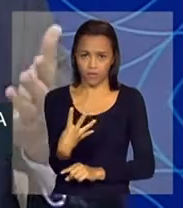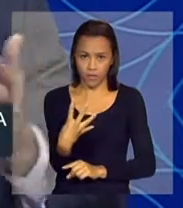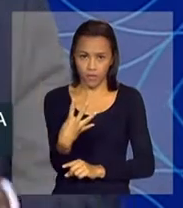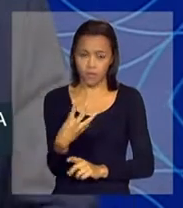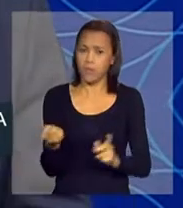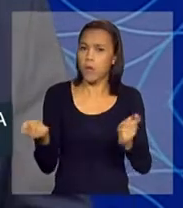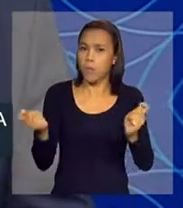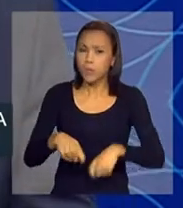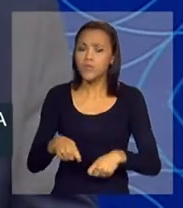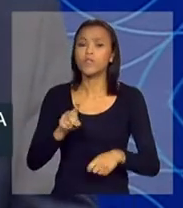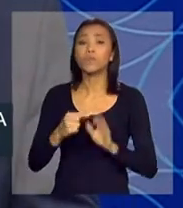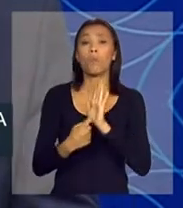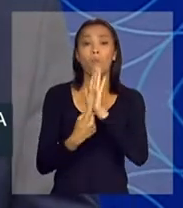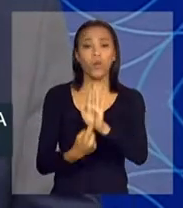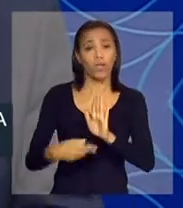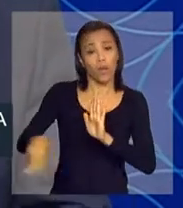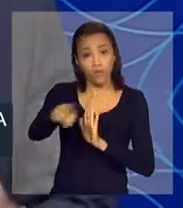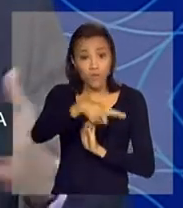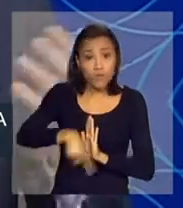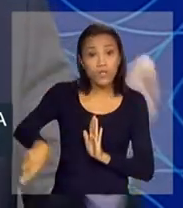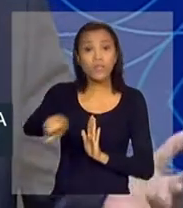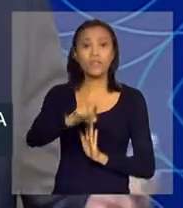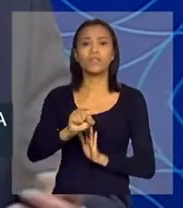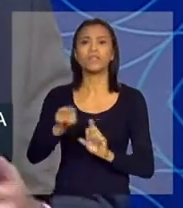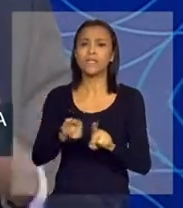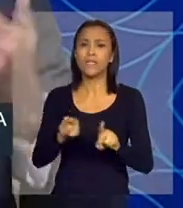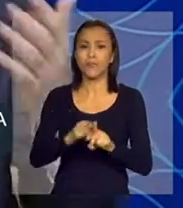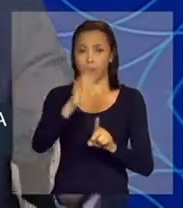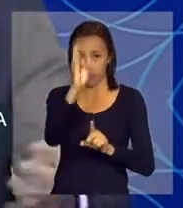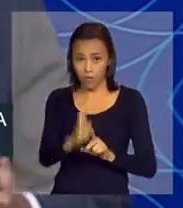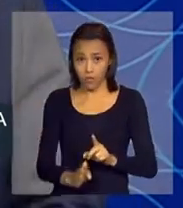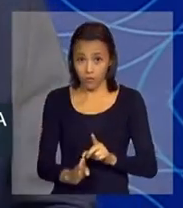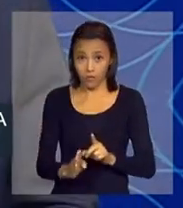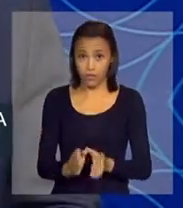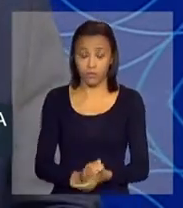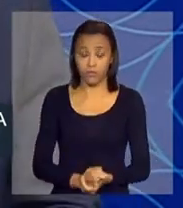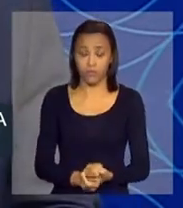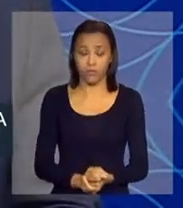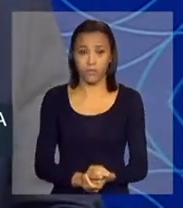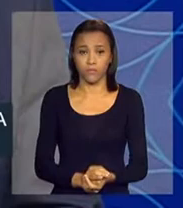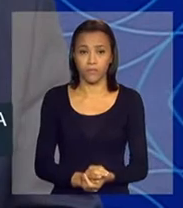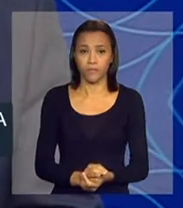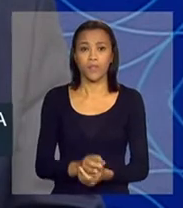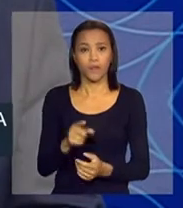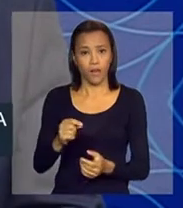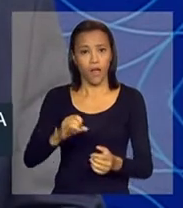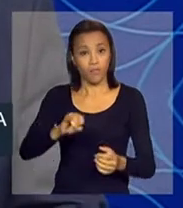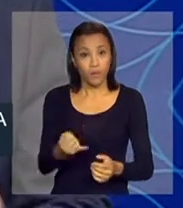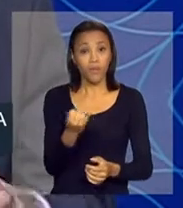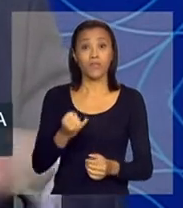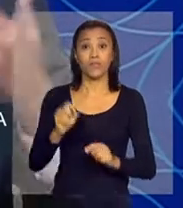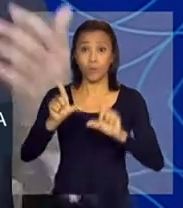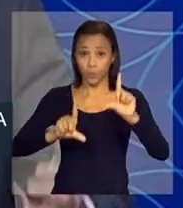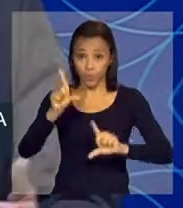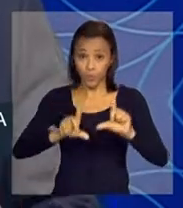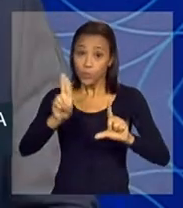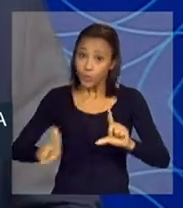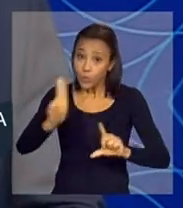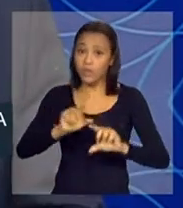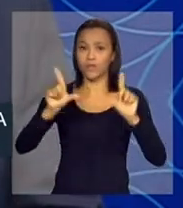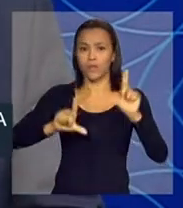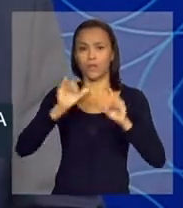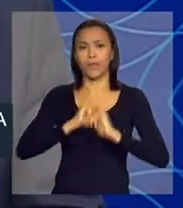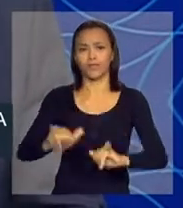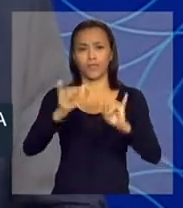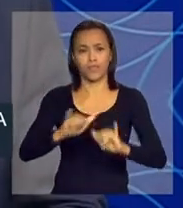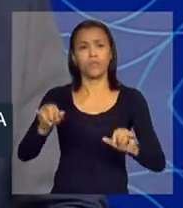ter a possibilidade de apresentar aos senhores e às senhoras e ao país, através da imprensa, através dos mecanismos de divulgação